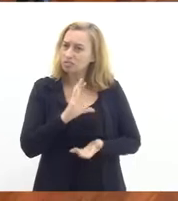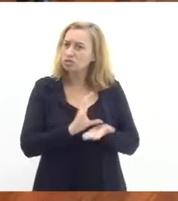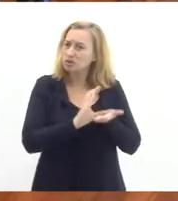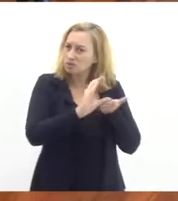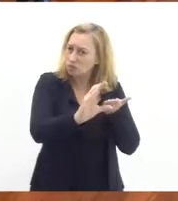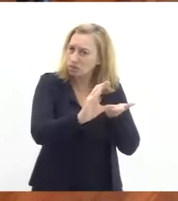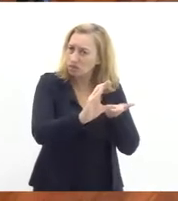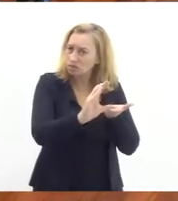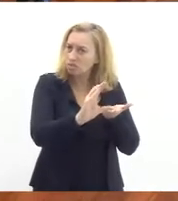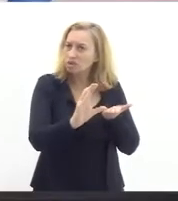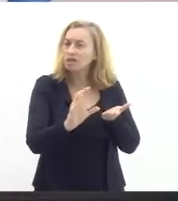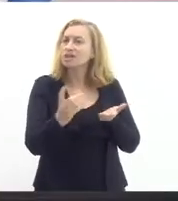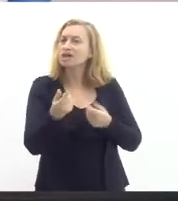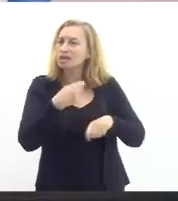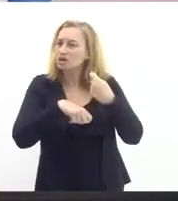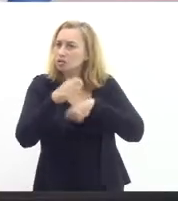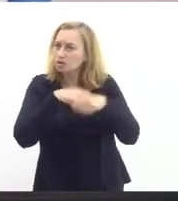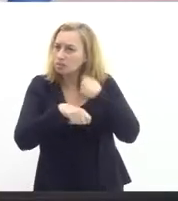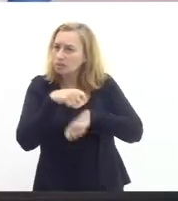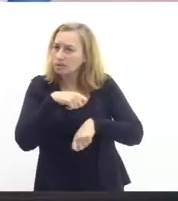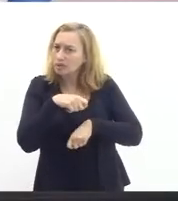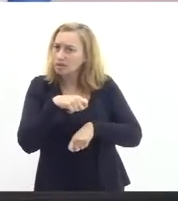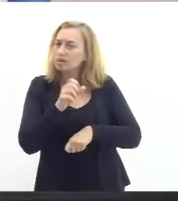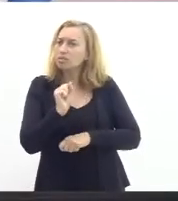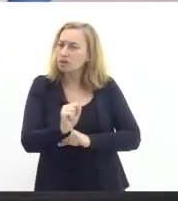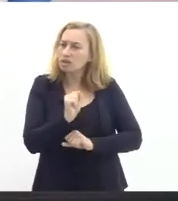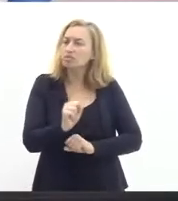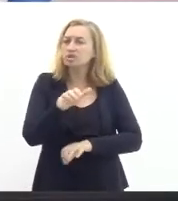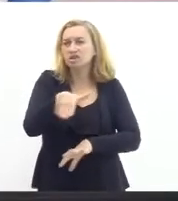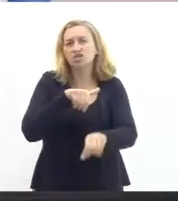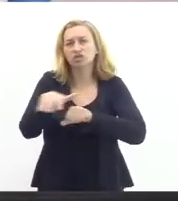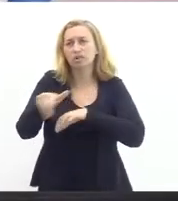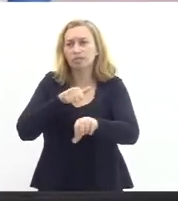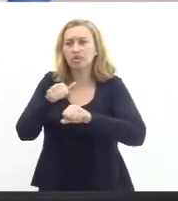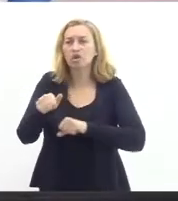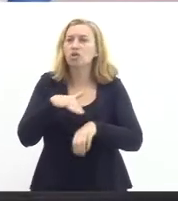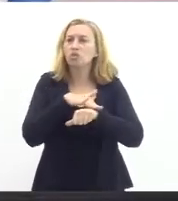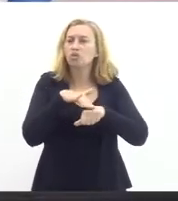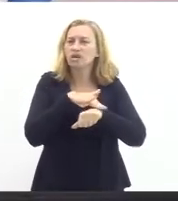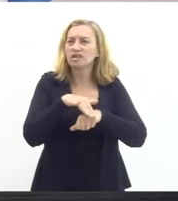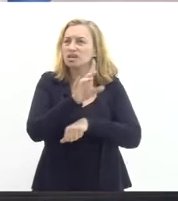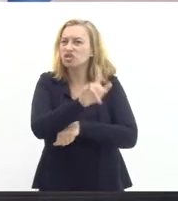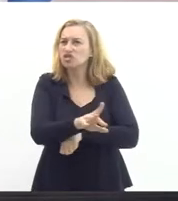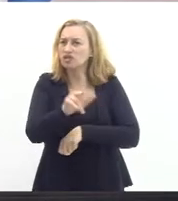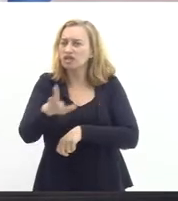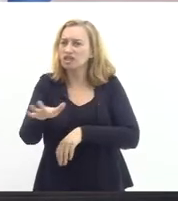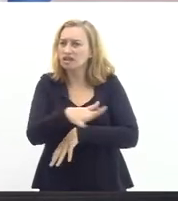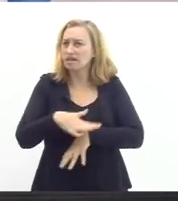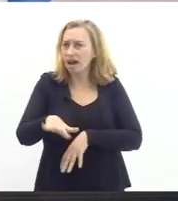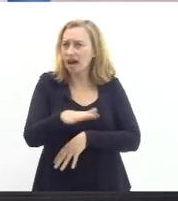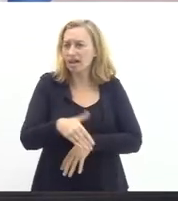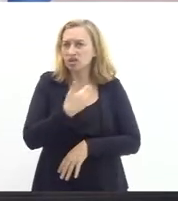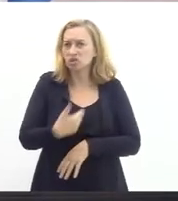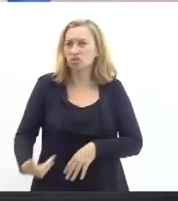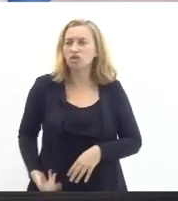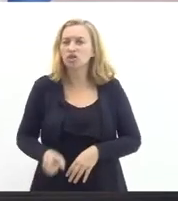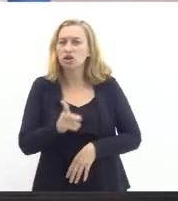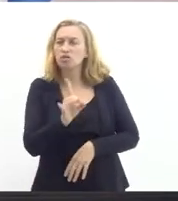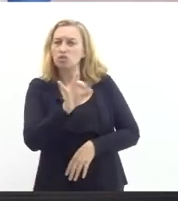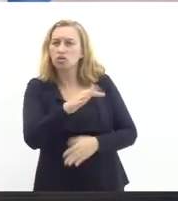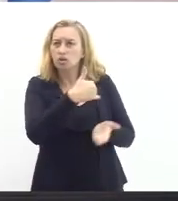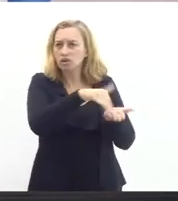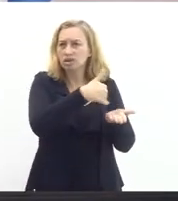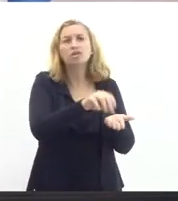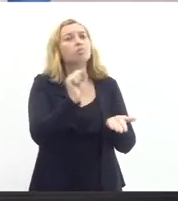orçamentárias econômicas de fazer essas convocações. Eu tenho conversado com diferentes setores de governo não só com essas secretarias e eles me